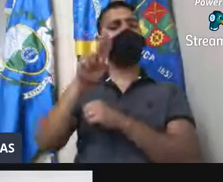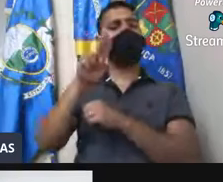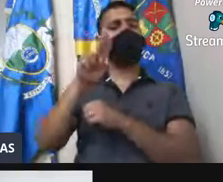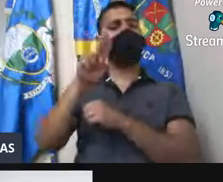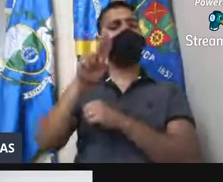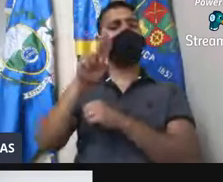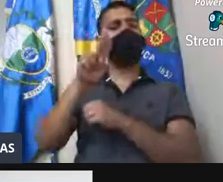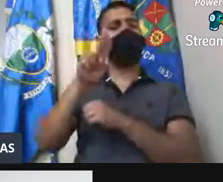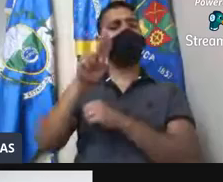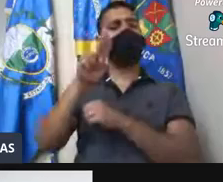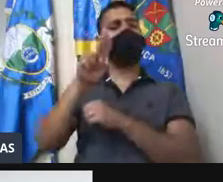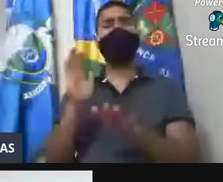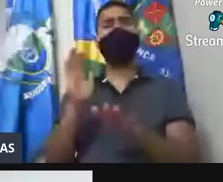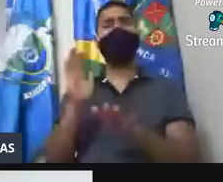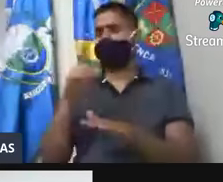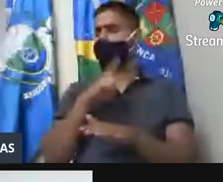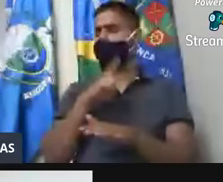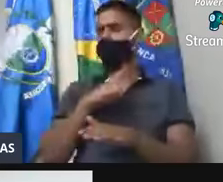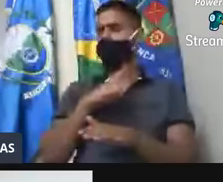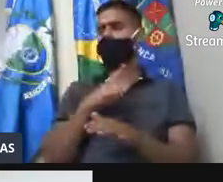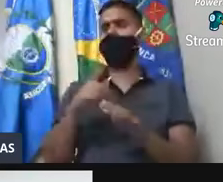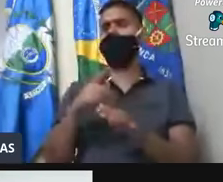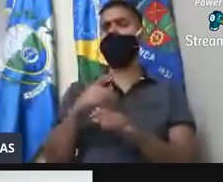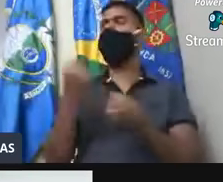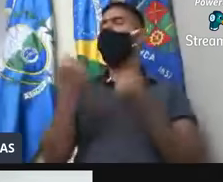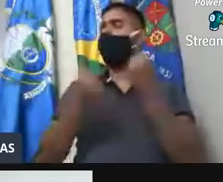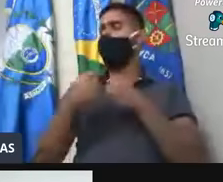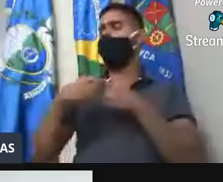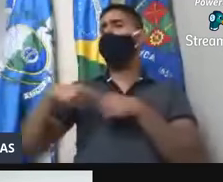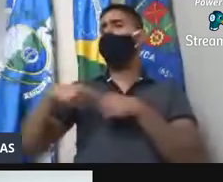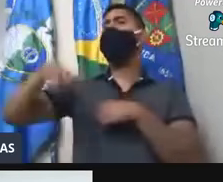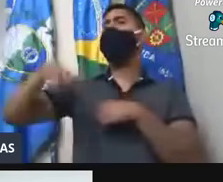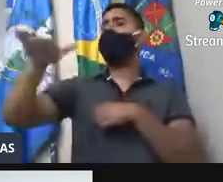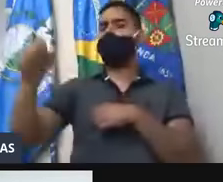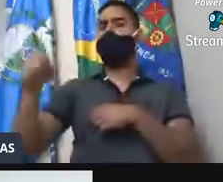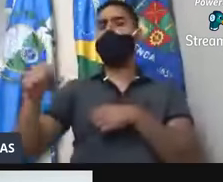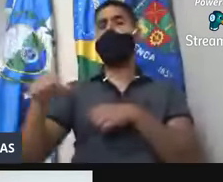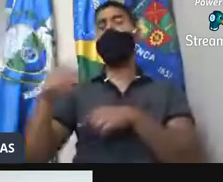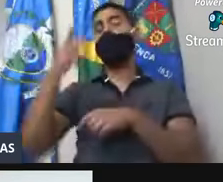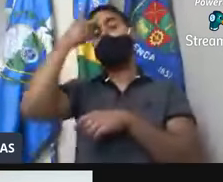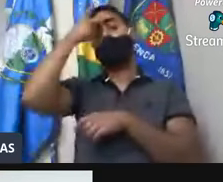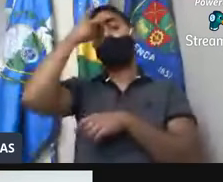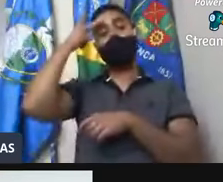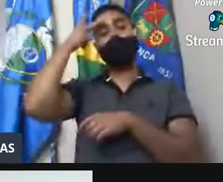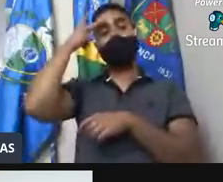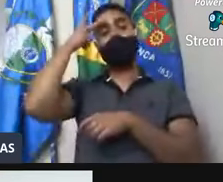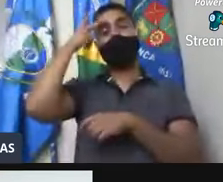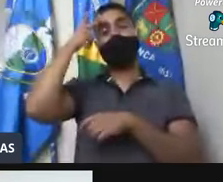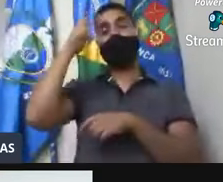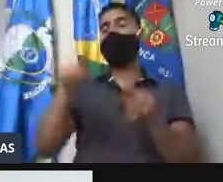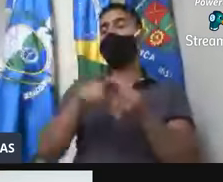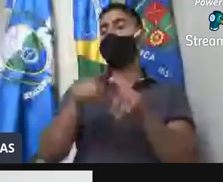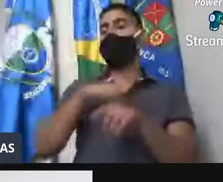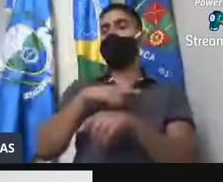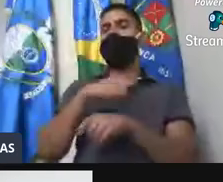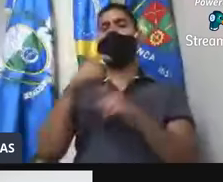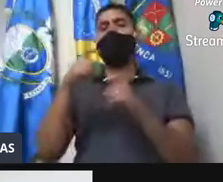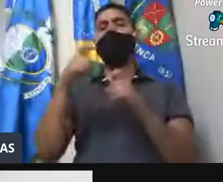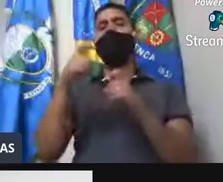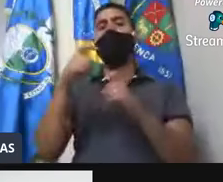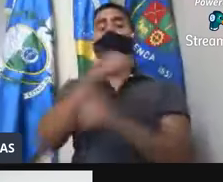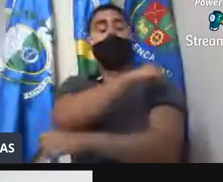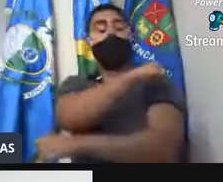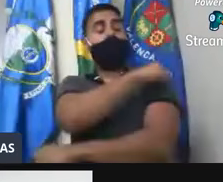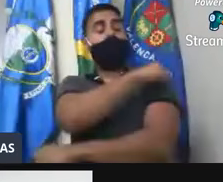né, já tem praticamente a condução que traz, às vezes, a nossa enfermeira lá do, do, da unidade